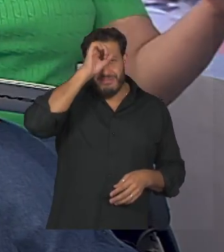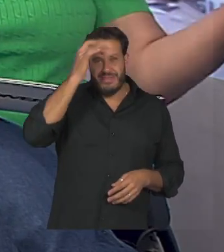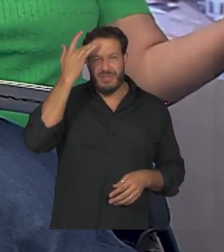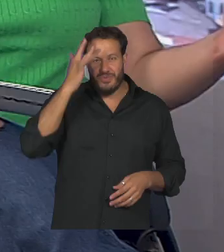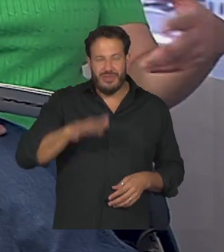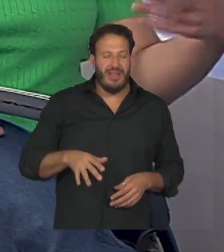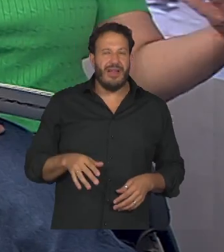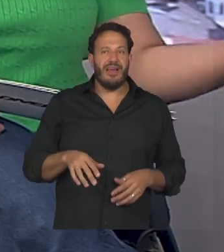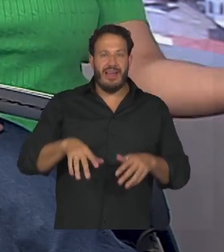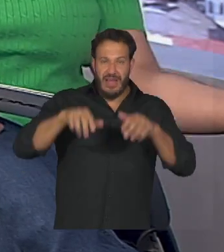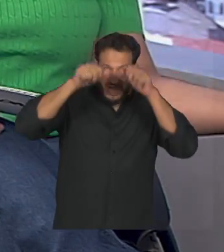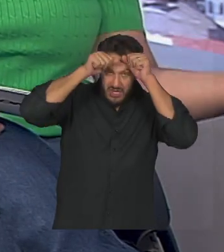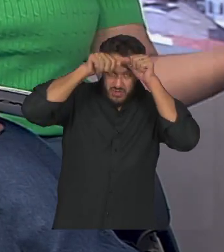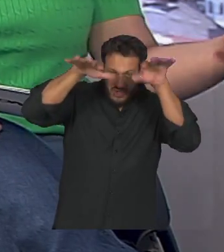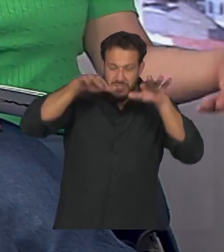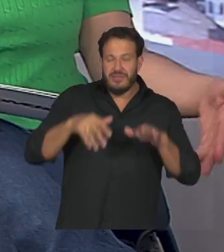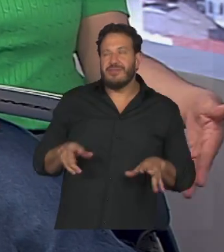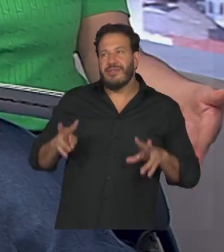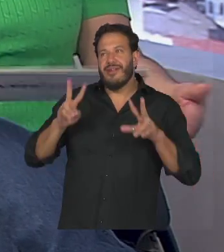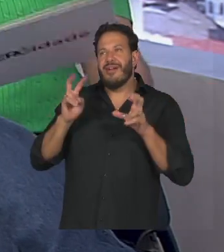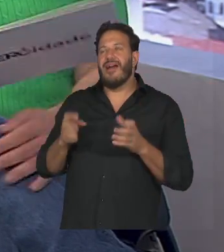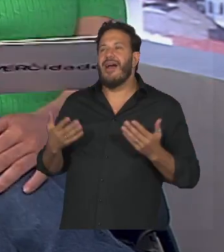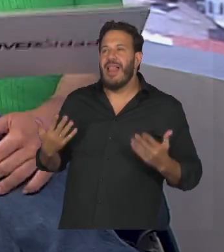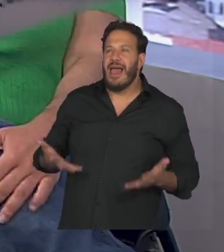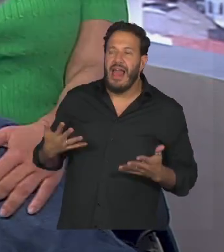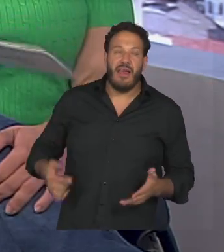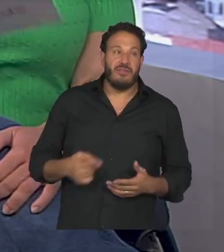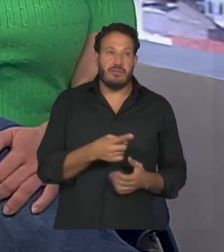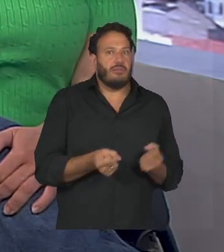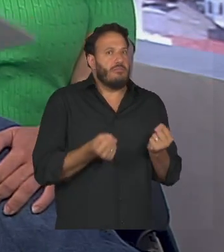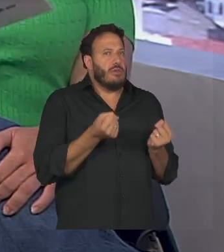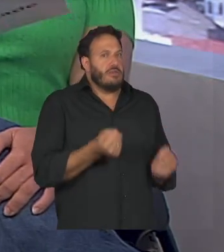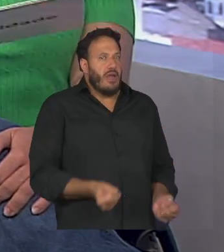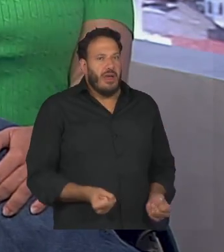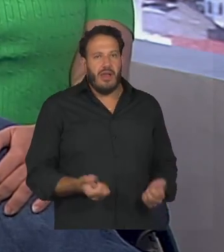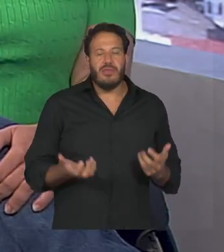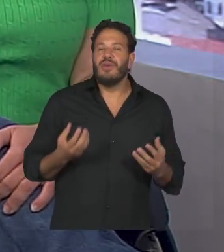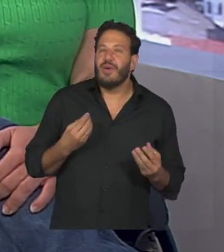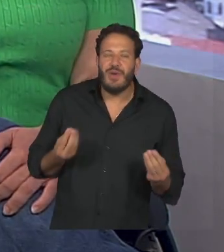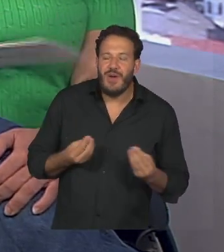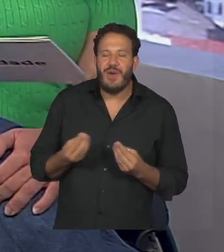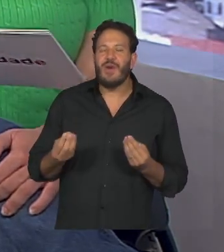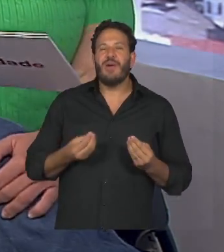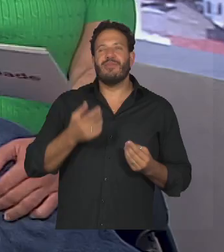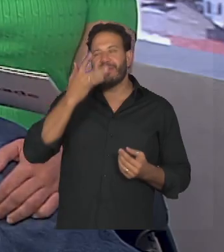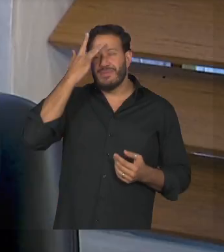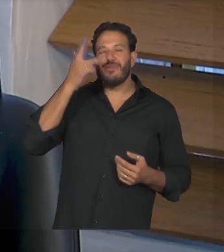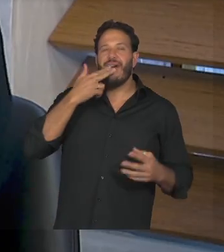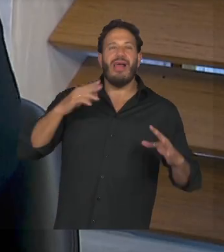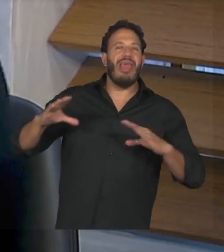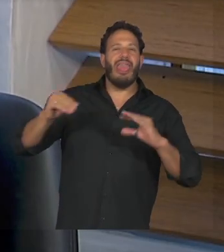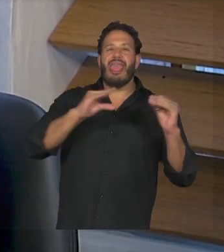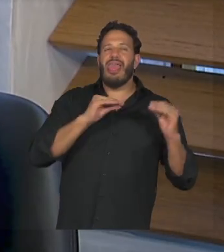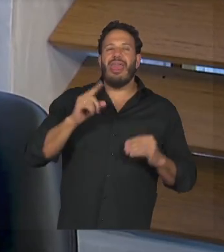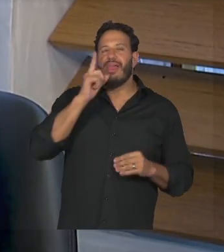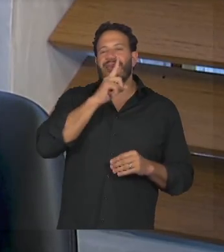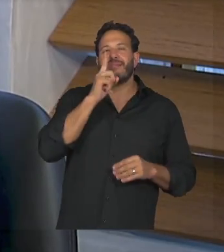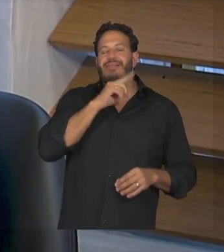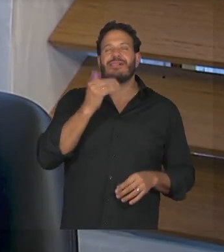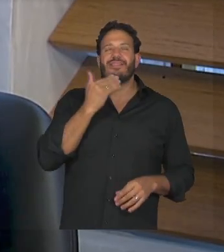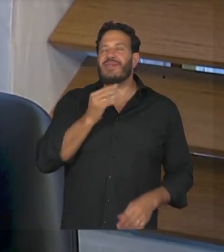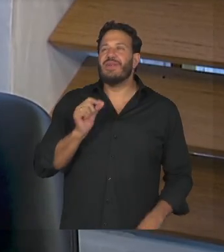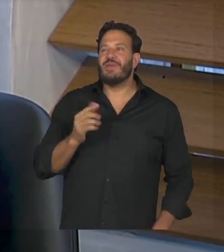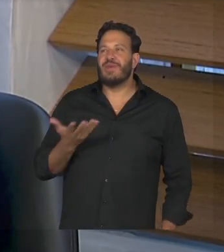autismo autista leve autista grave quais são as maiores falácias assim é é